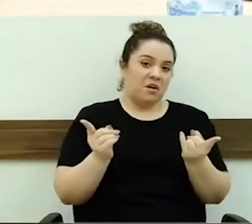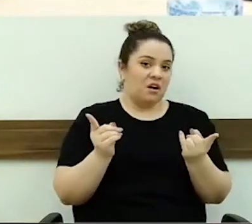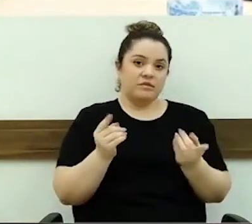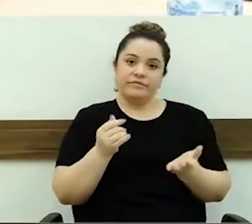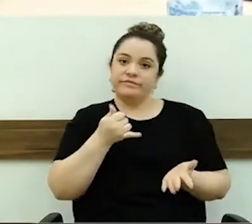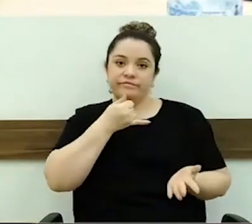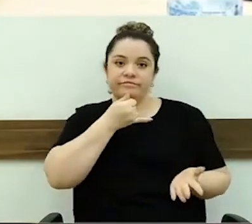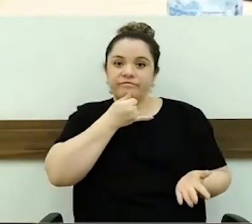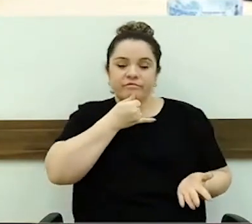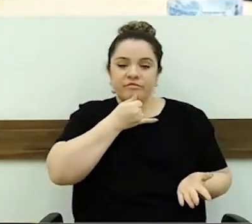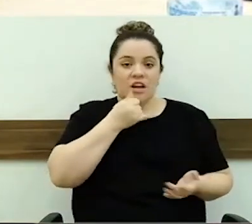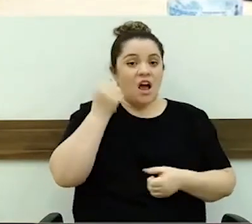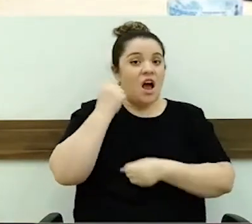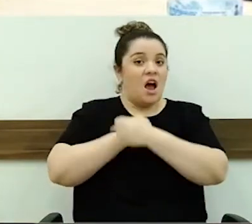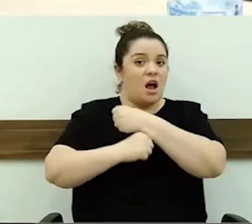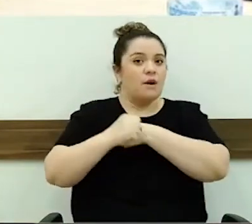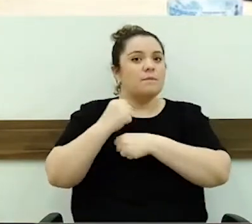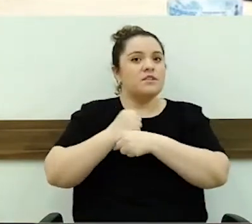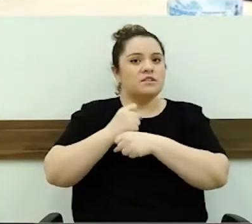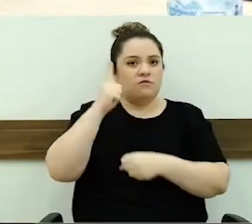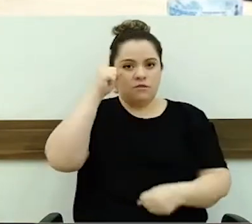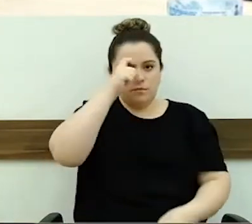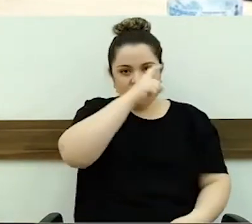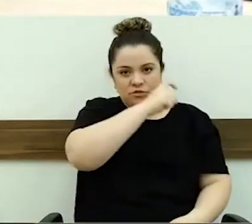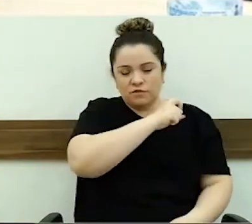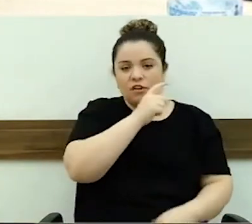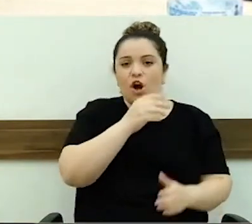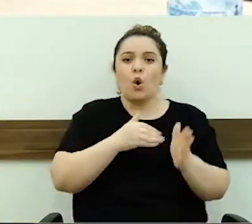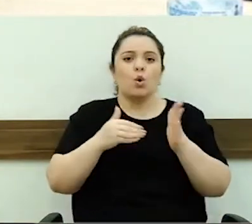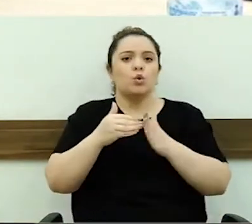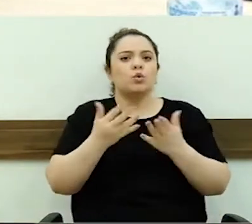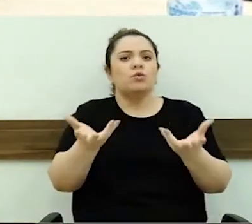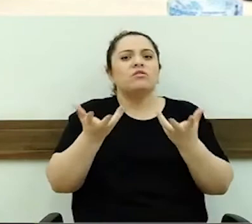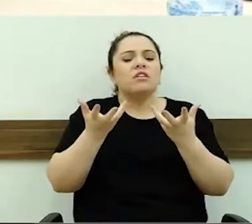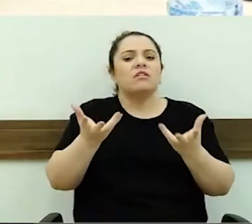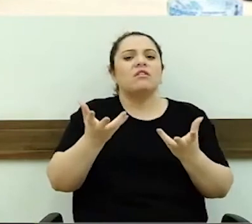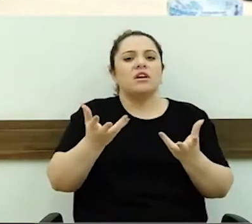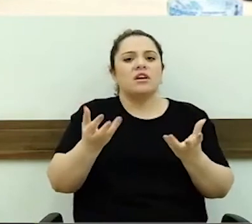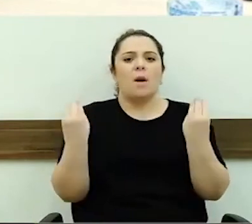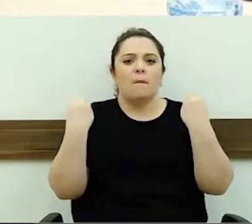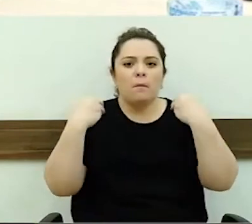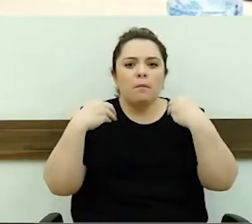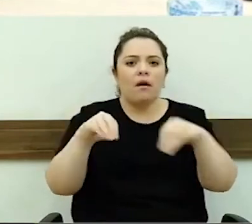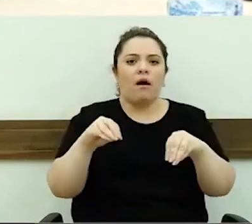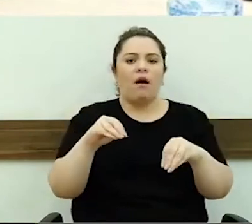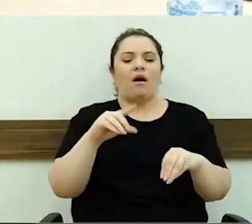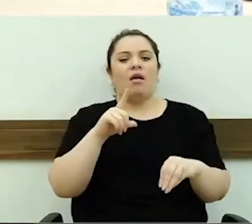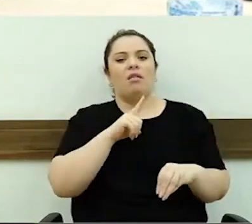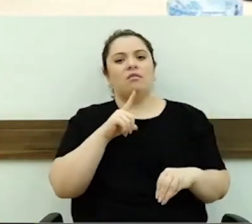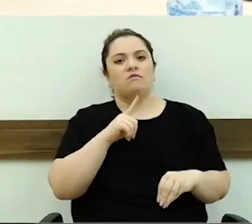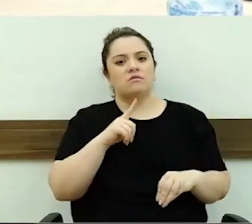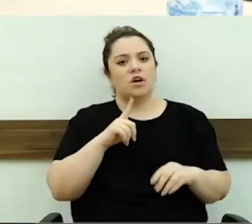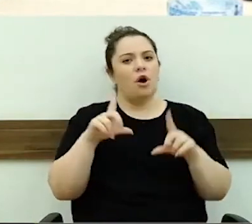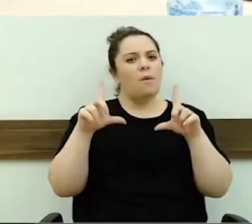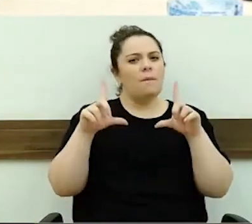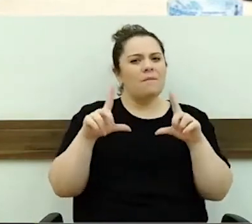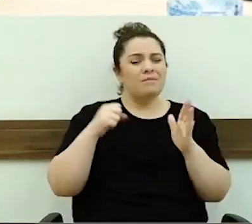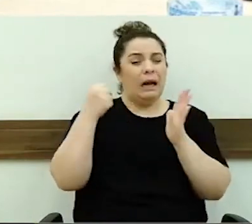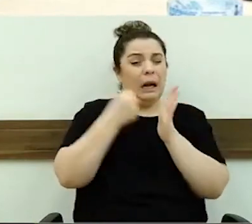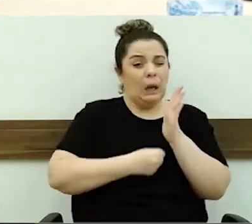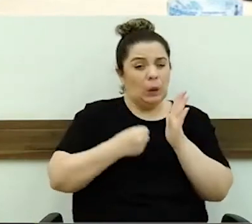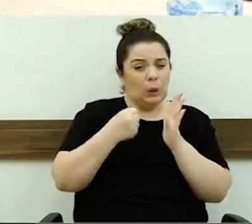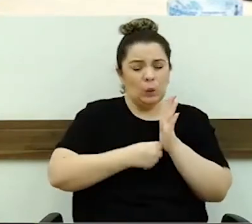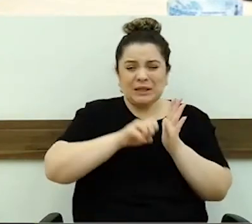Mas, infelizmente, ano passado foi bem difícil para mim. Tudo que eu queria publicar, eu tinha uma briga. Tudo. Cada foto foi uma luta.